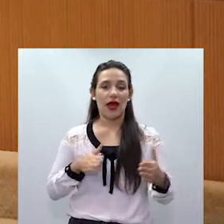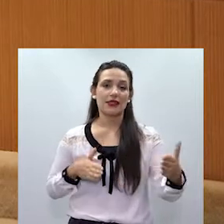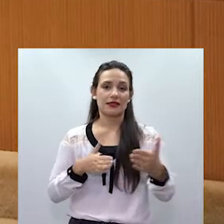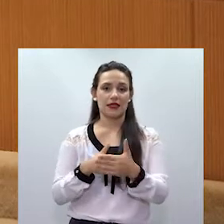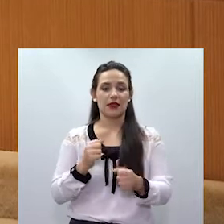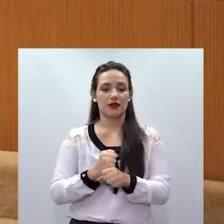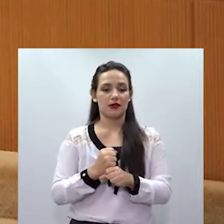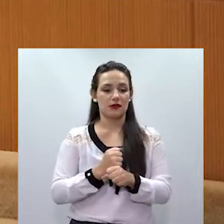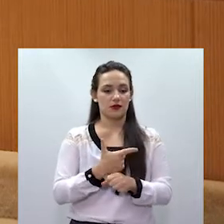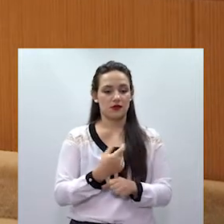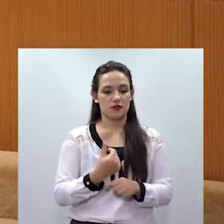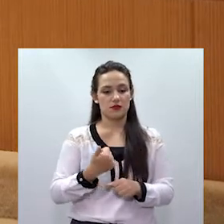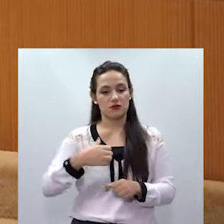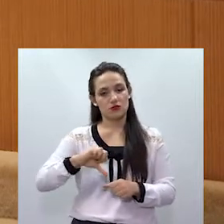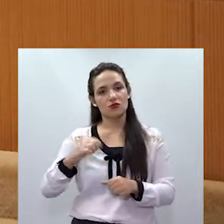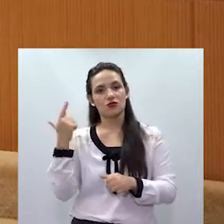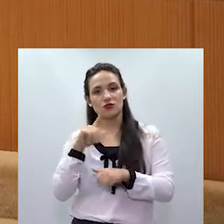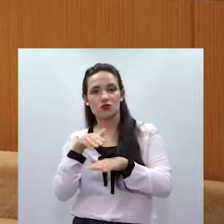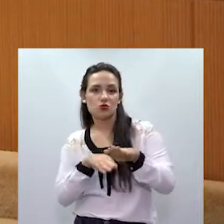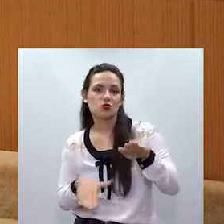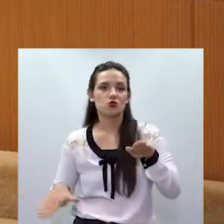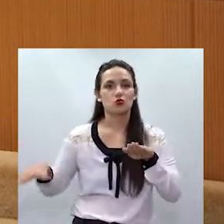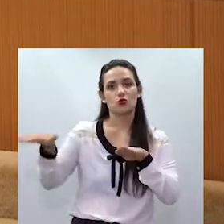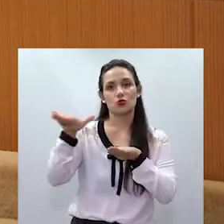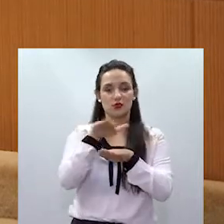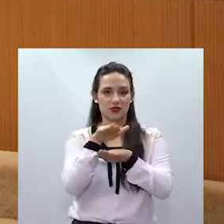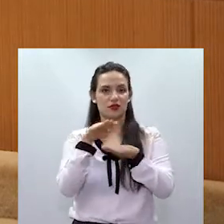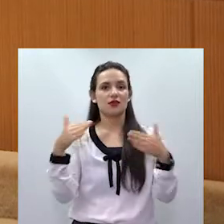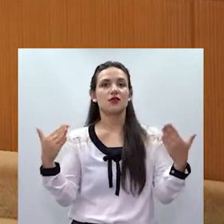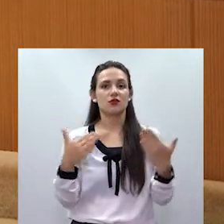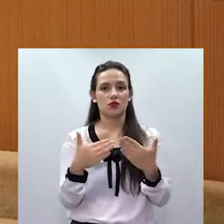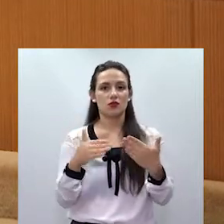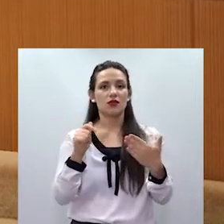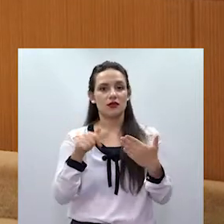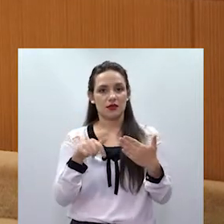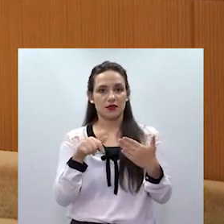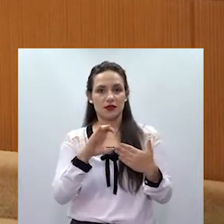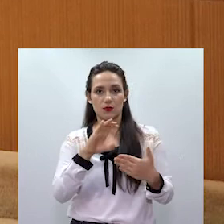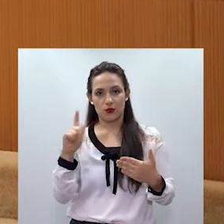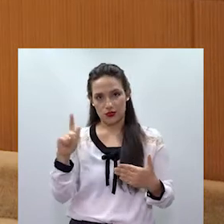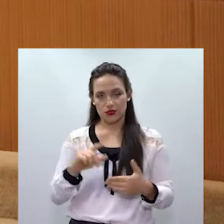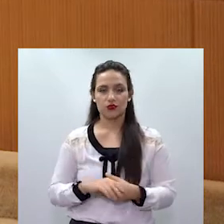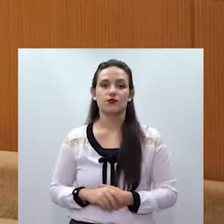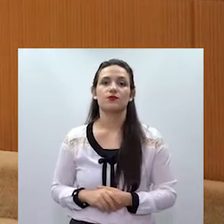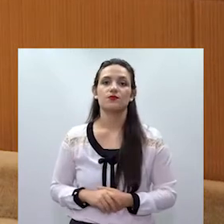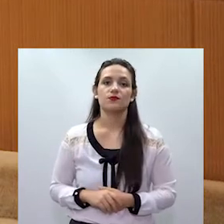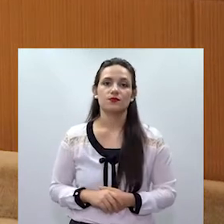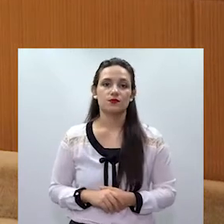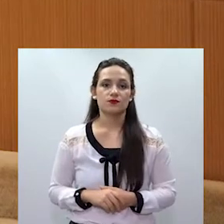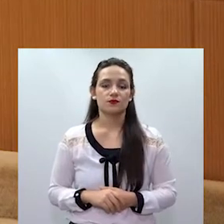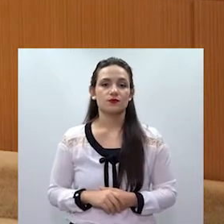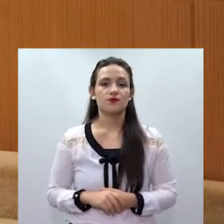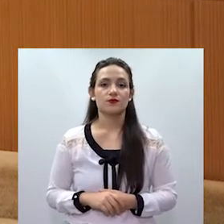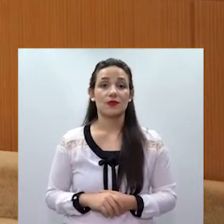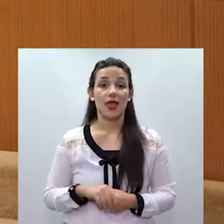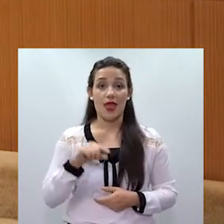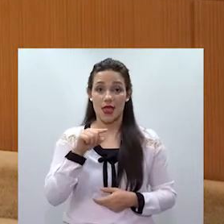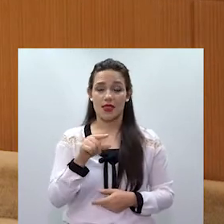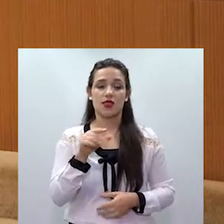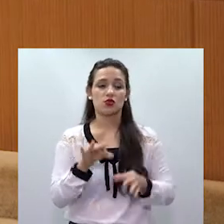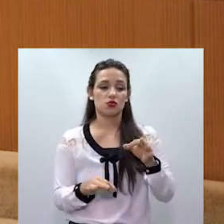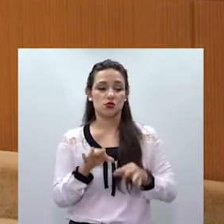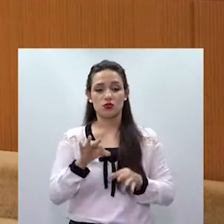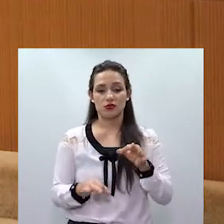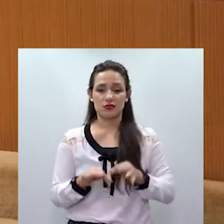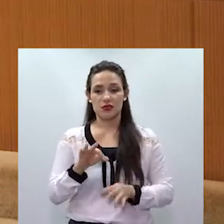de 2019, quando foi promovida para a Entrança Especial, mudando-se para Campo Grande. A juíza é